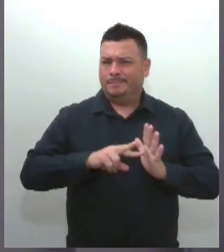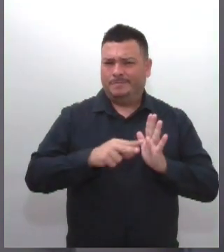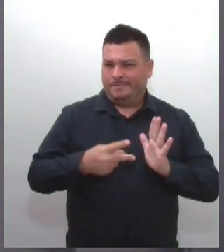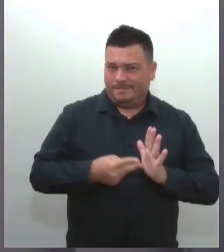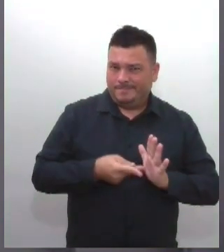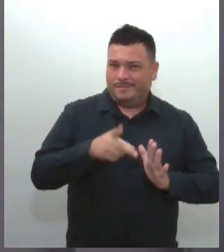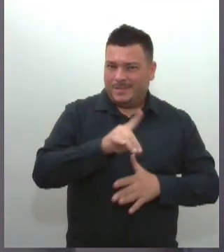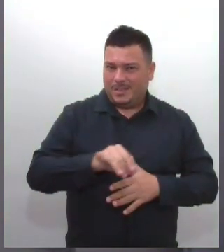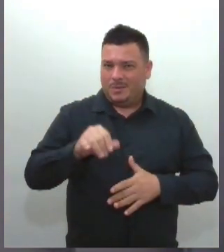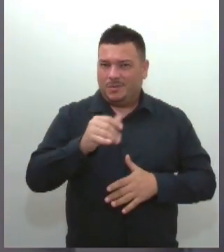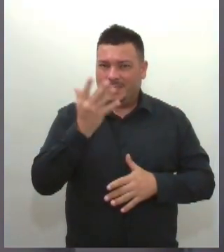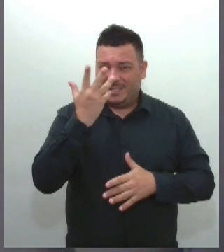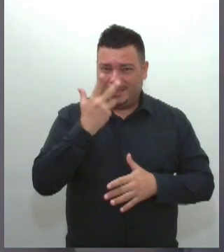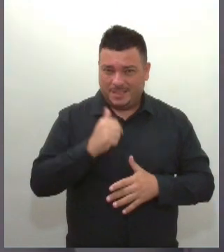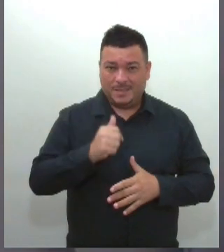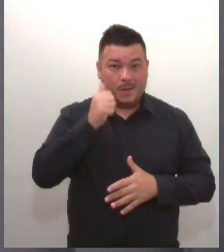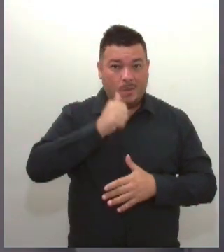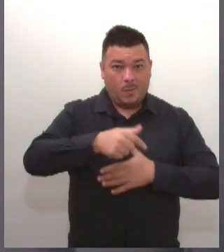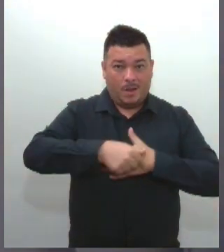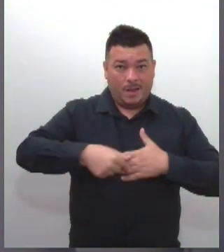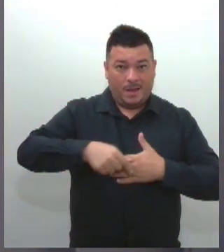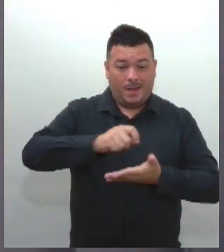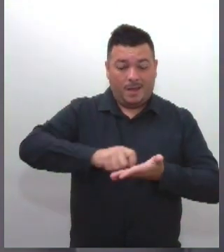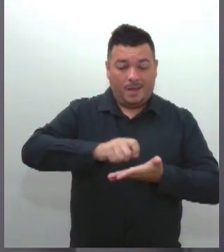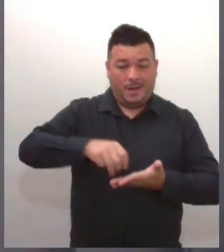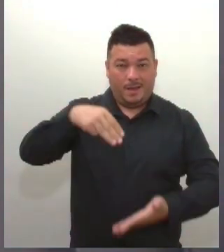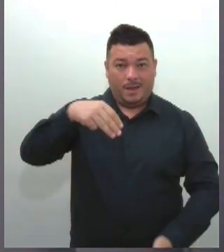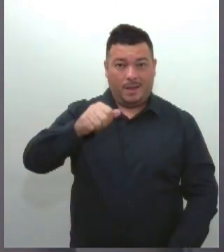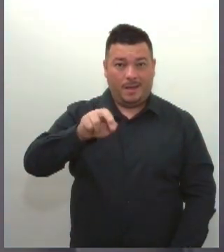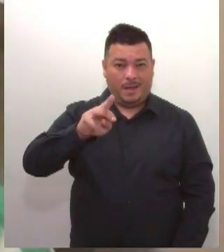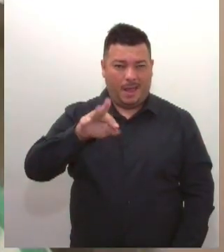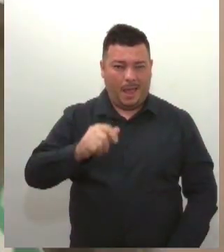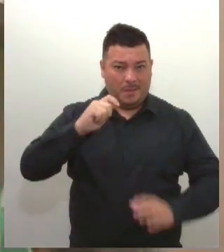a escritora Marta Hora nos enviou um vídeo. Vamos conferir?